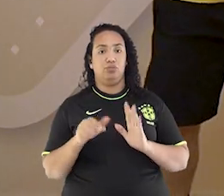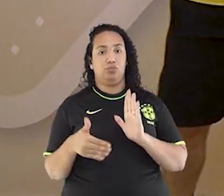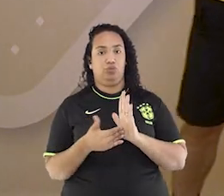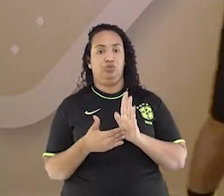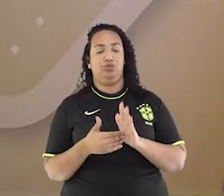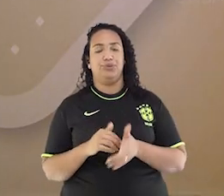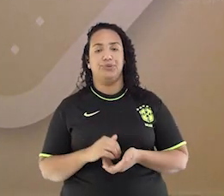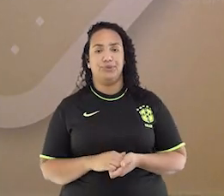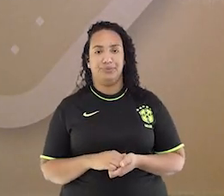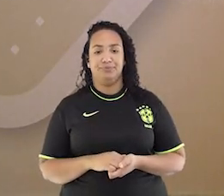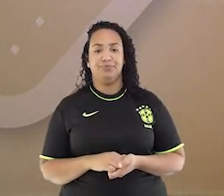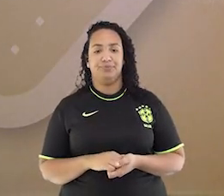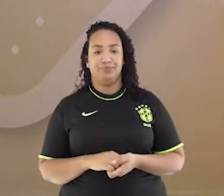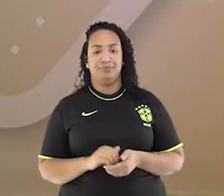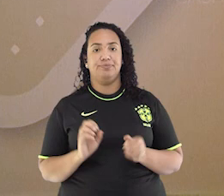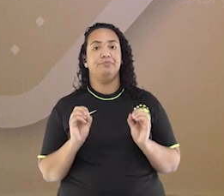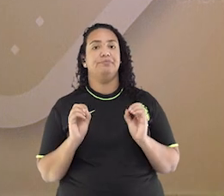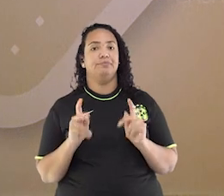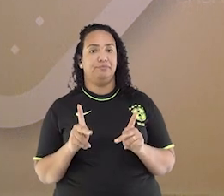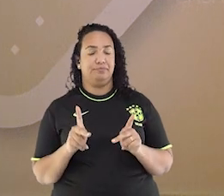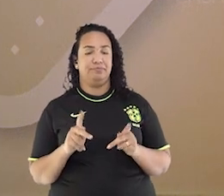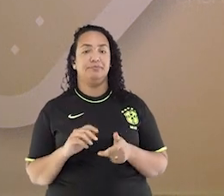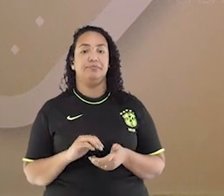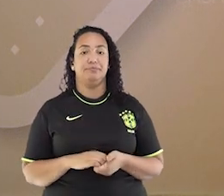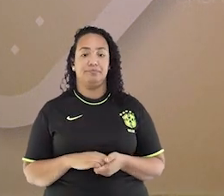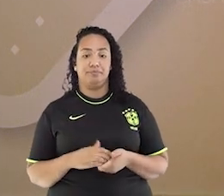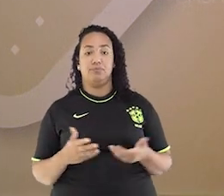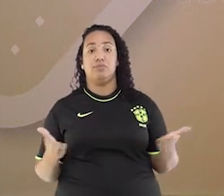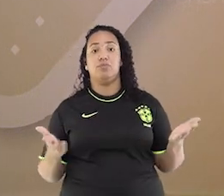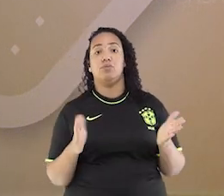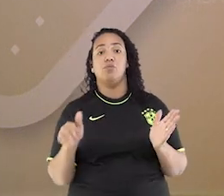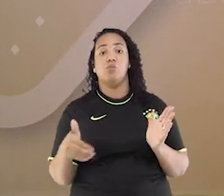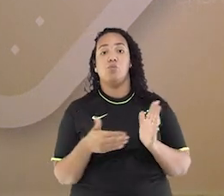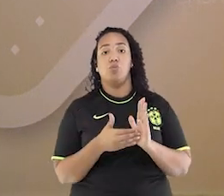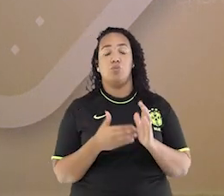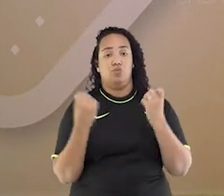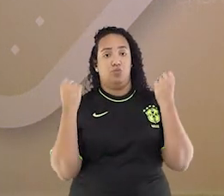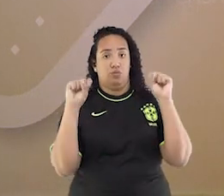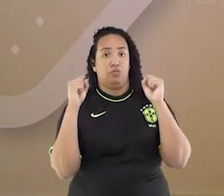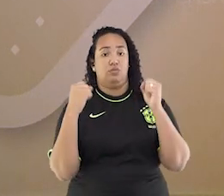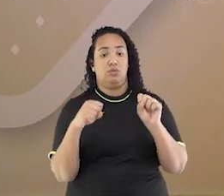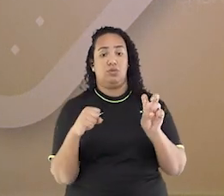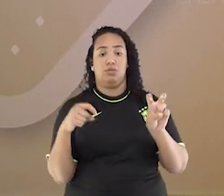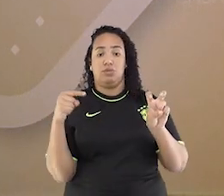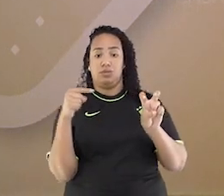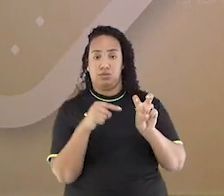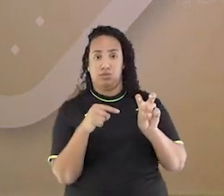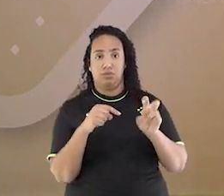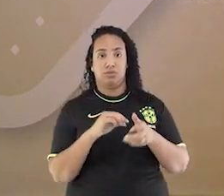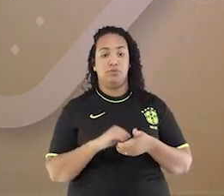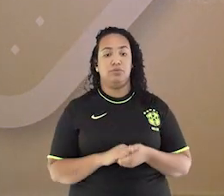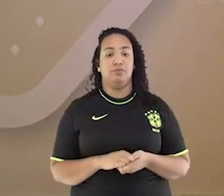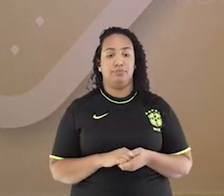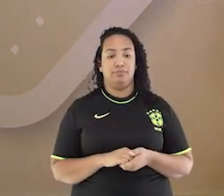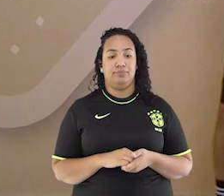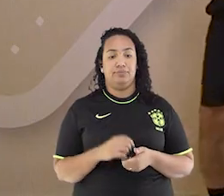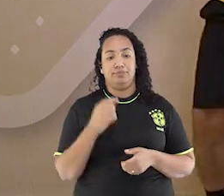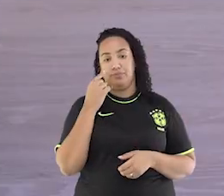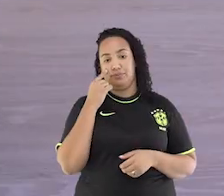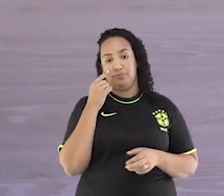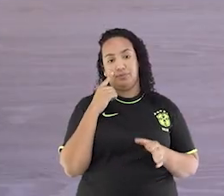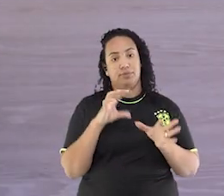Boa! Nosso quinto exercício vai ser o trote livre. Vou de frente.